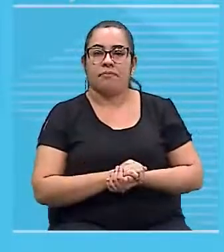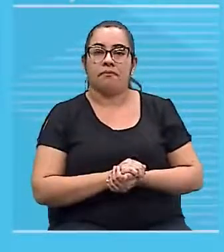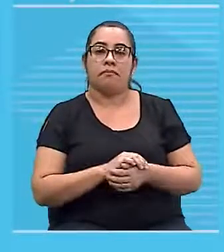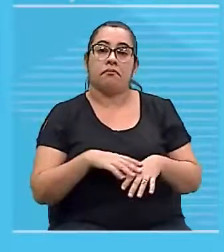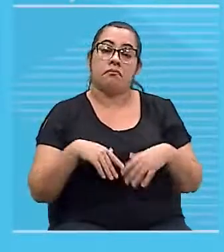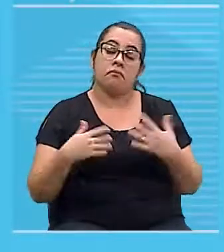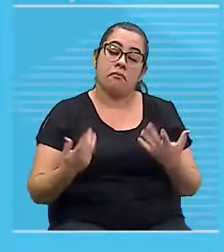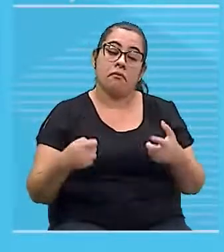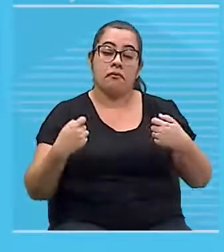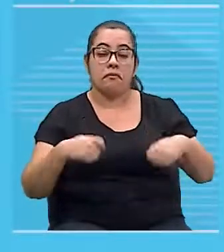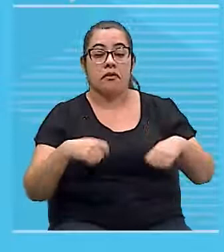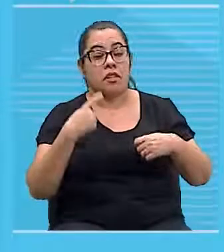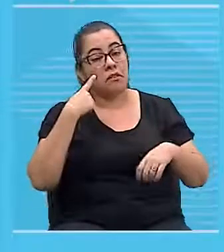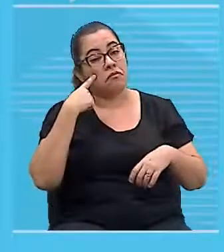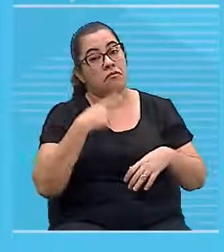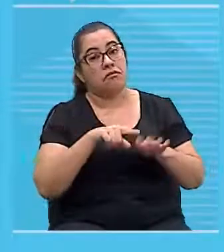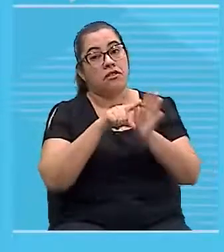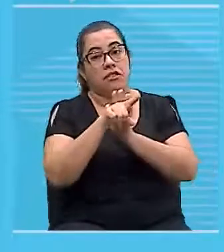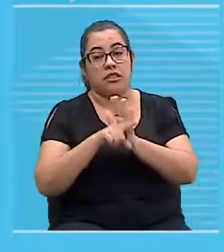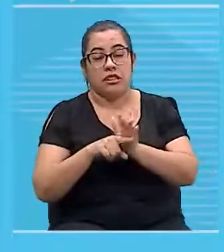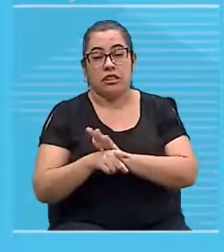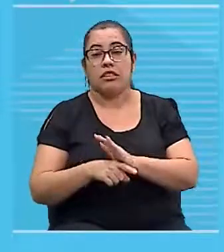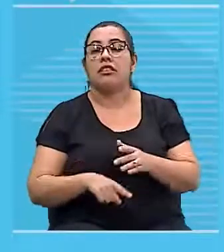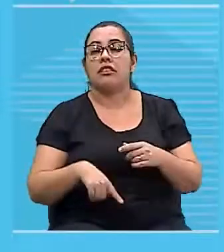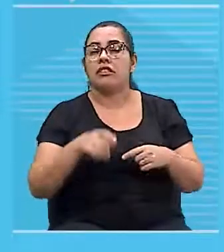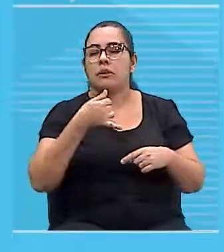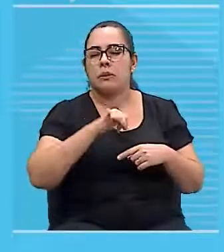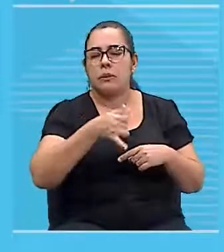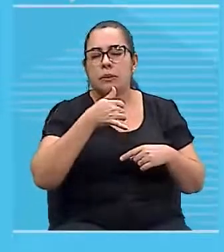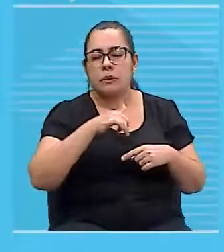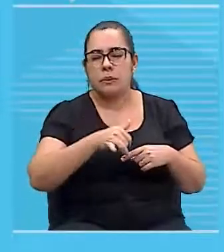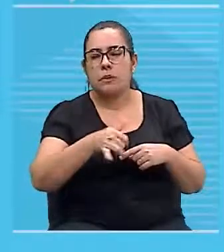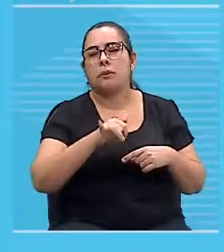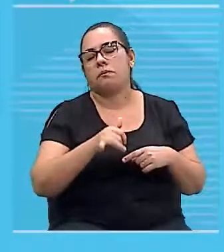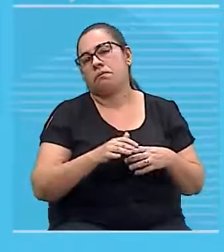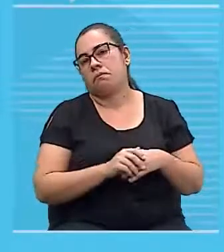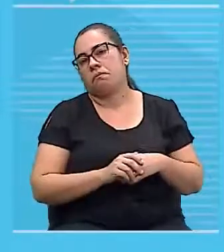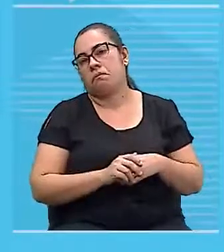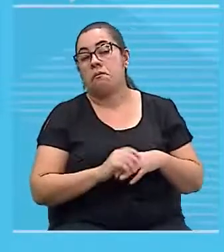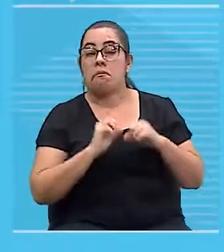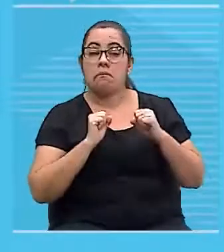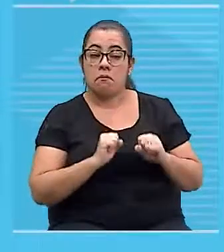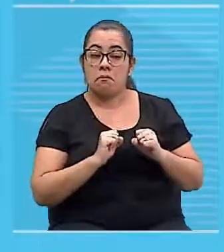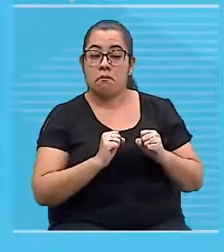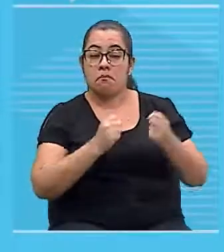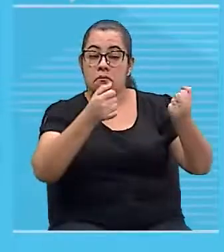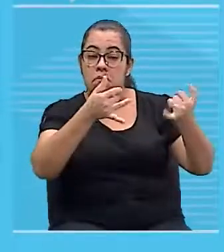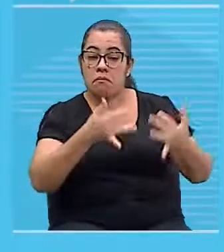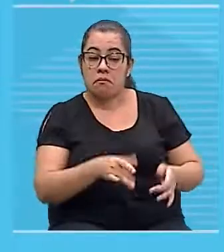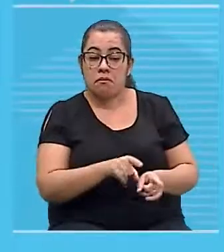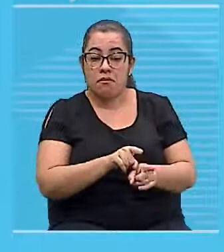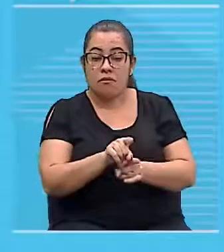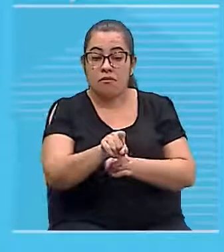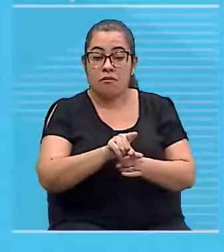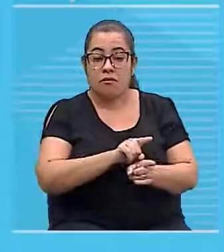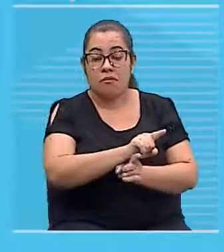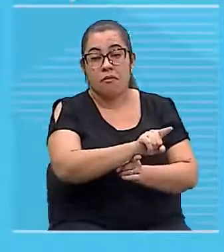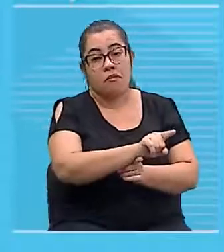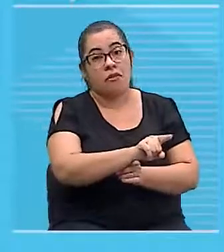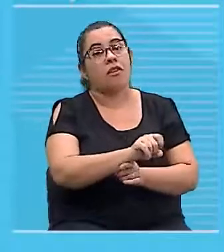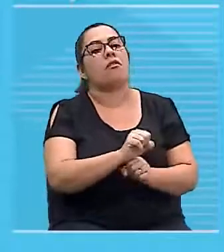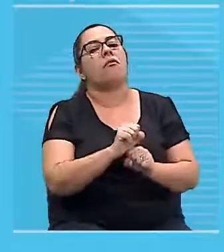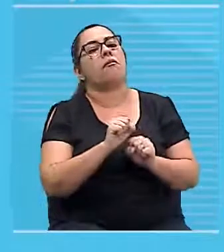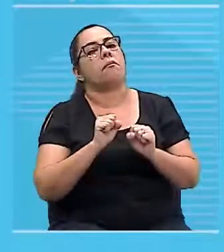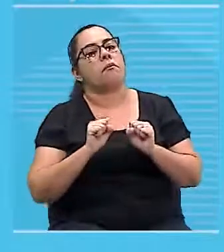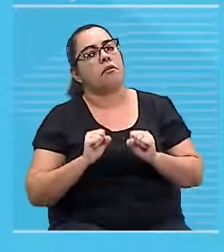dependendo do sentido da corrente elétrica. Professor, e a questão pode pedir a direção? Pode. Mas como a gente viu, a direção